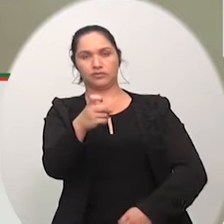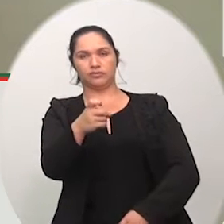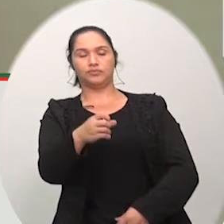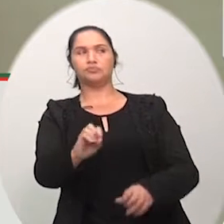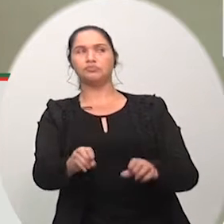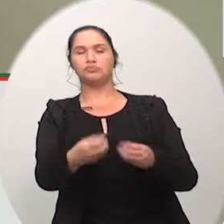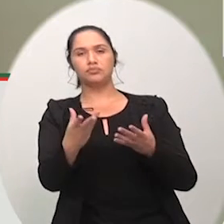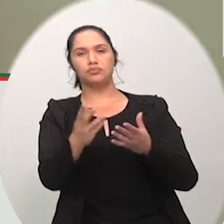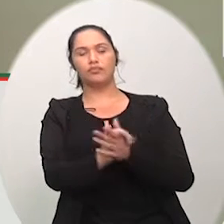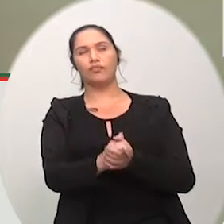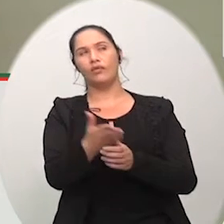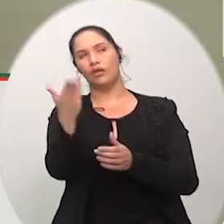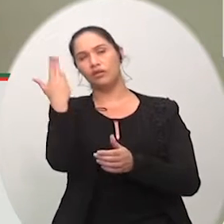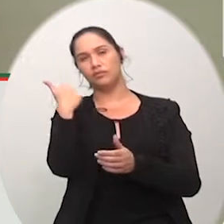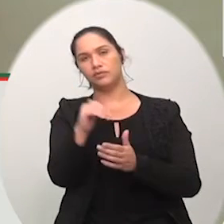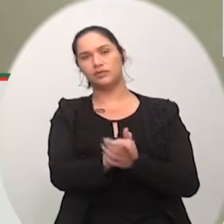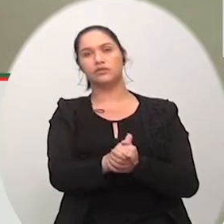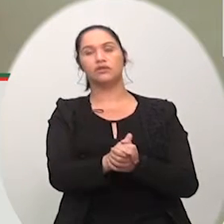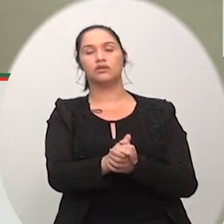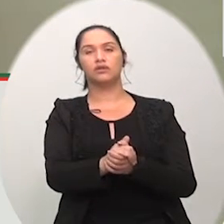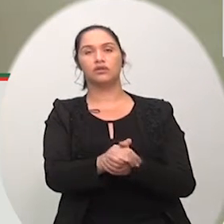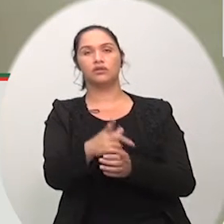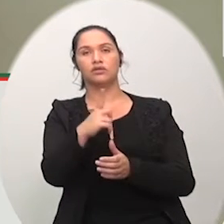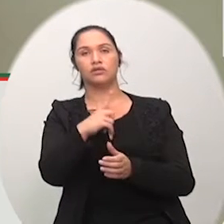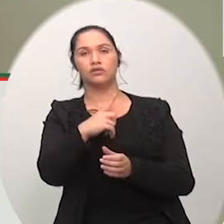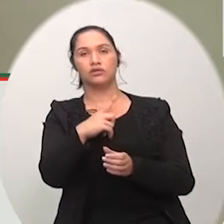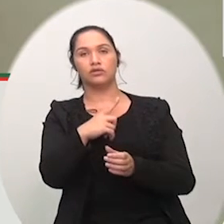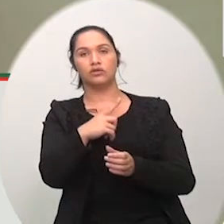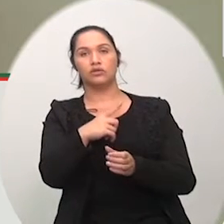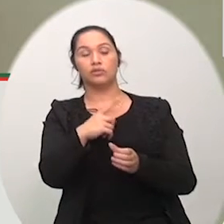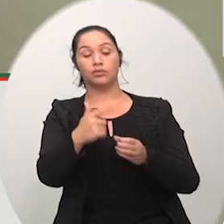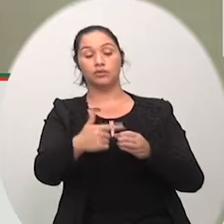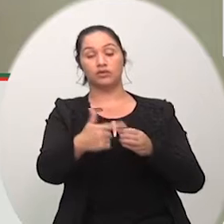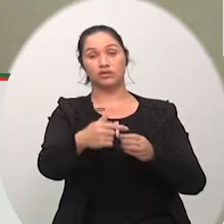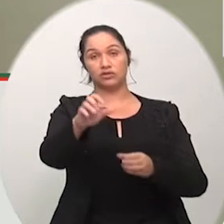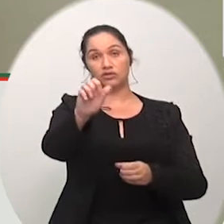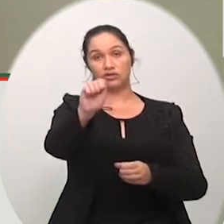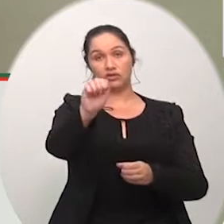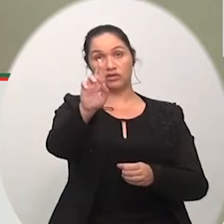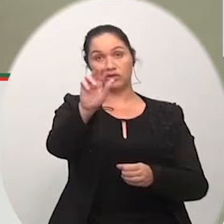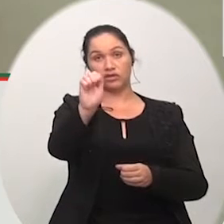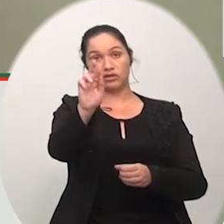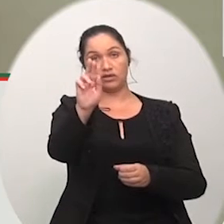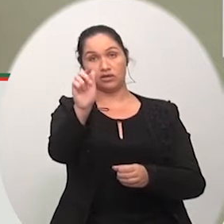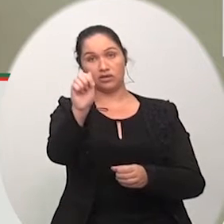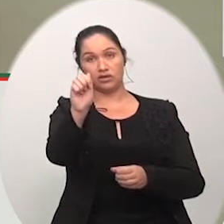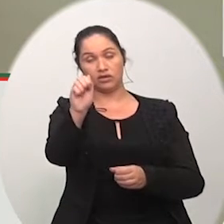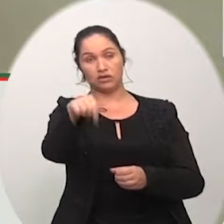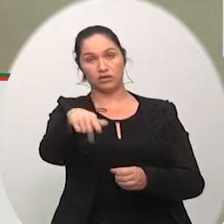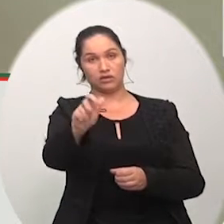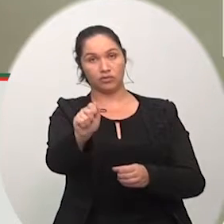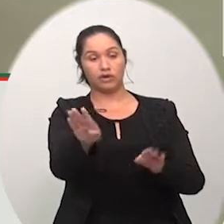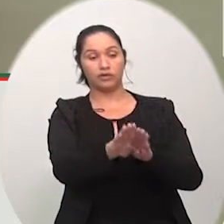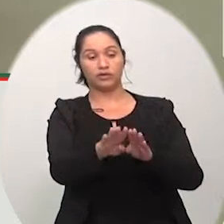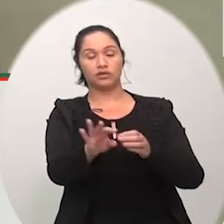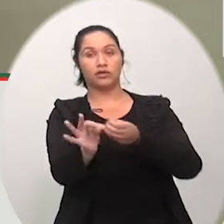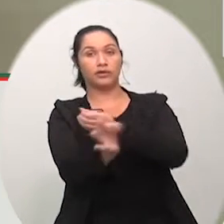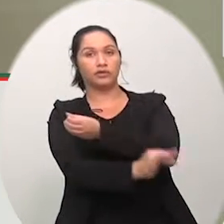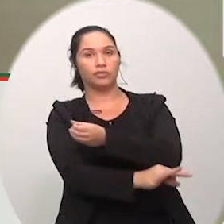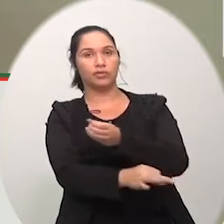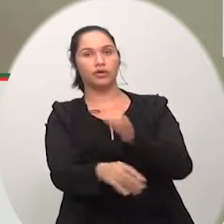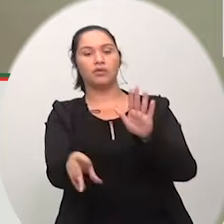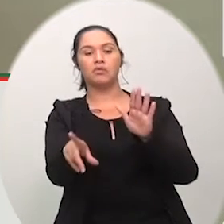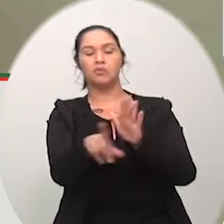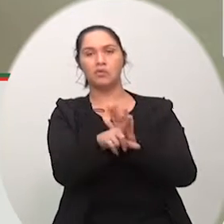já na época a cidade de Araranguá com uma lei de inovação aprovada a cidade de Tubarão trabalhando nessa